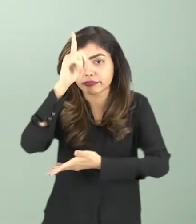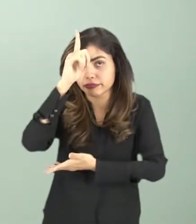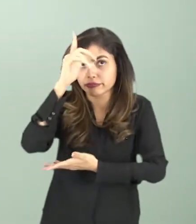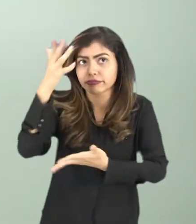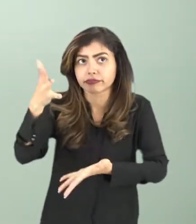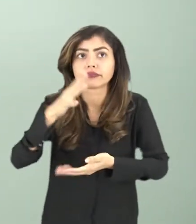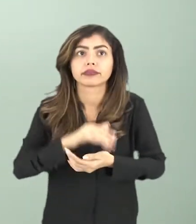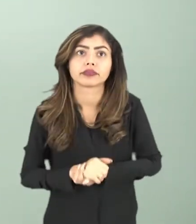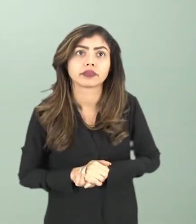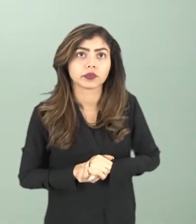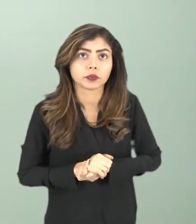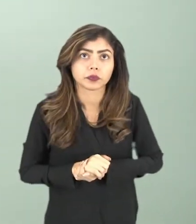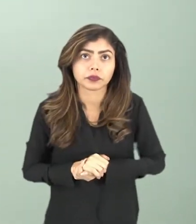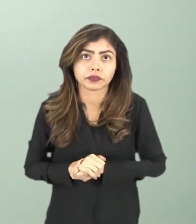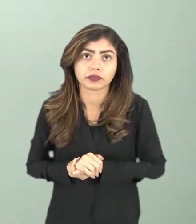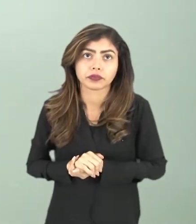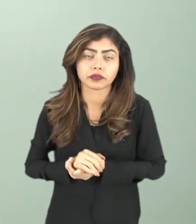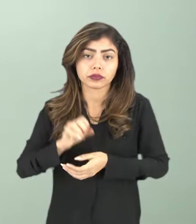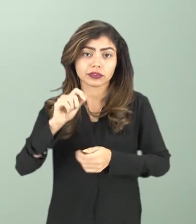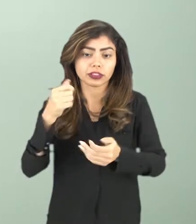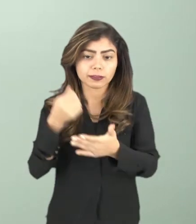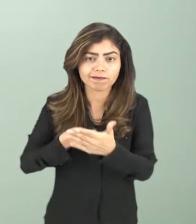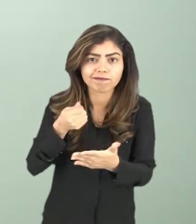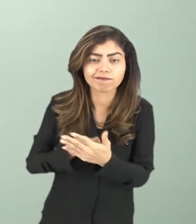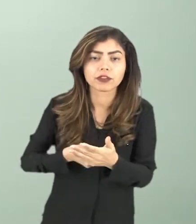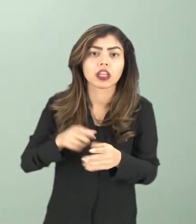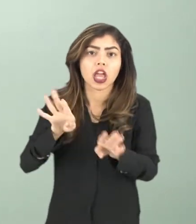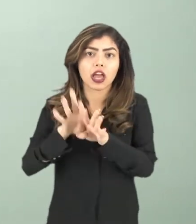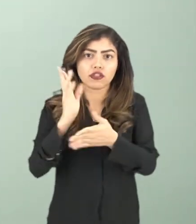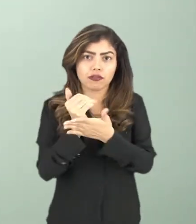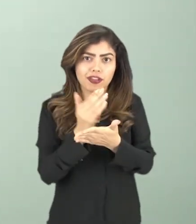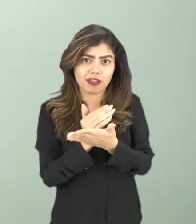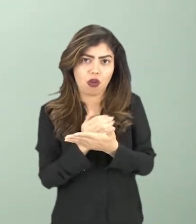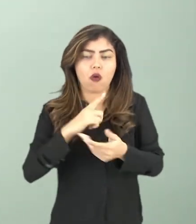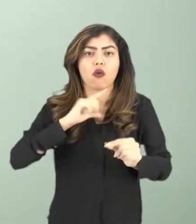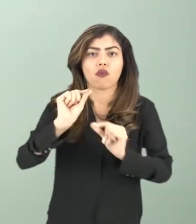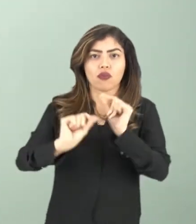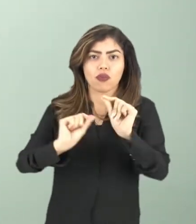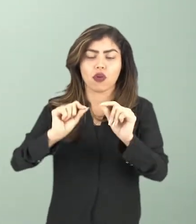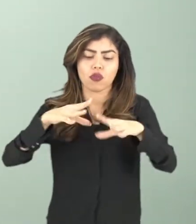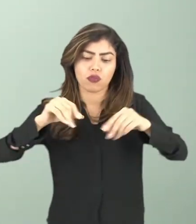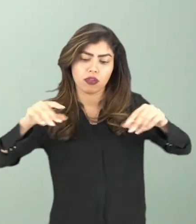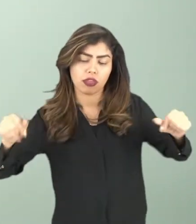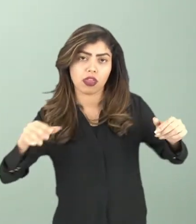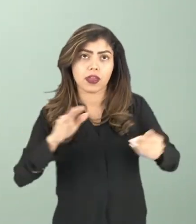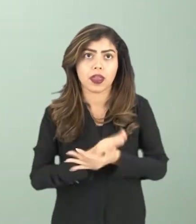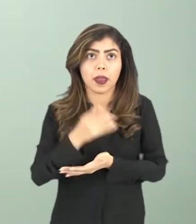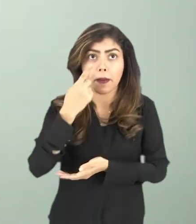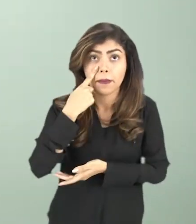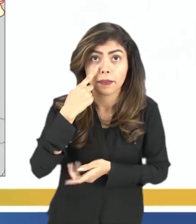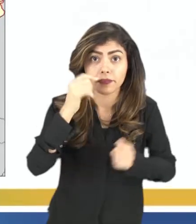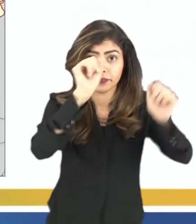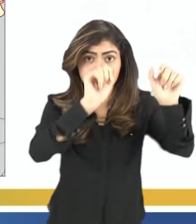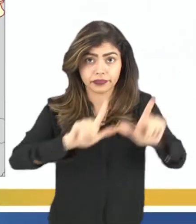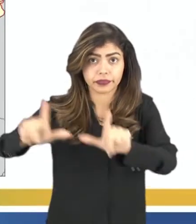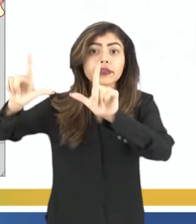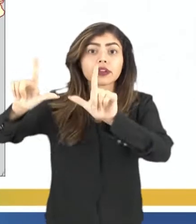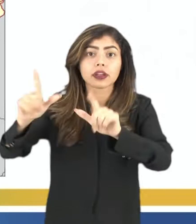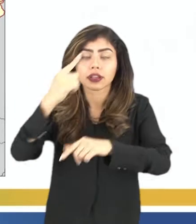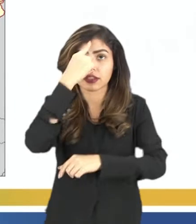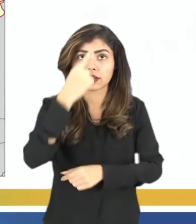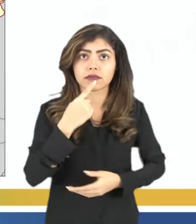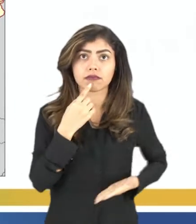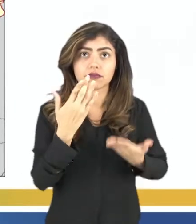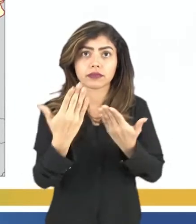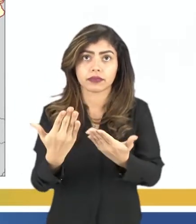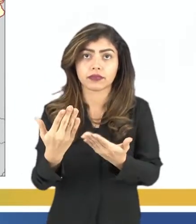Alemanha então ela sofre essa divisão no seu território e aí vocês podem atentar aí no mapinha que a gente tem a divisão